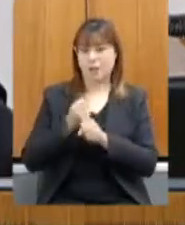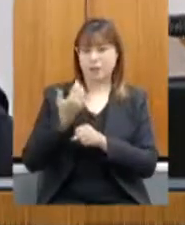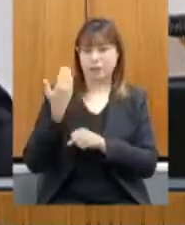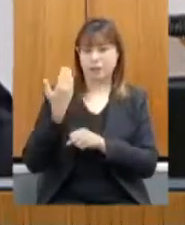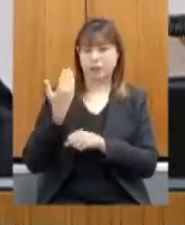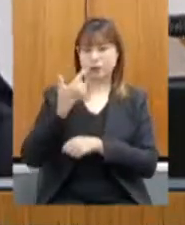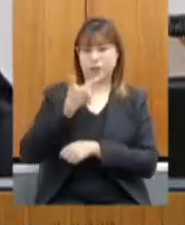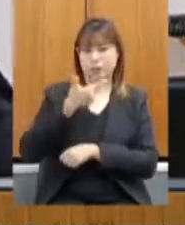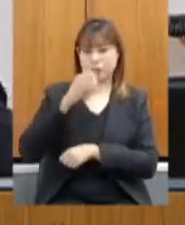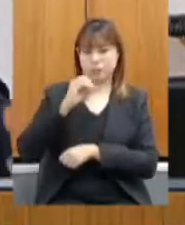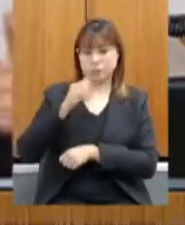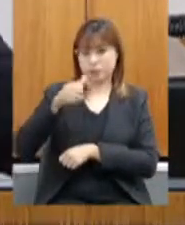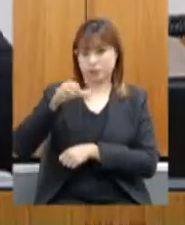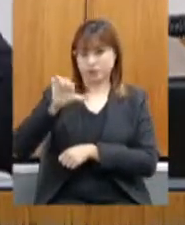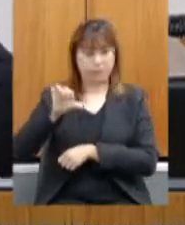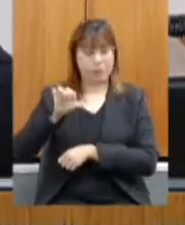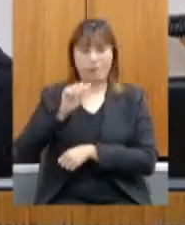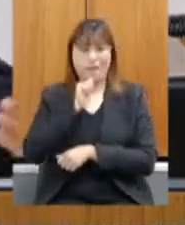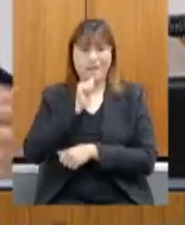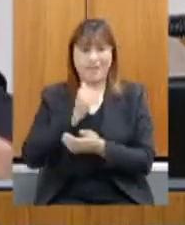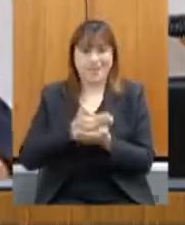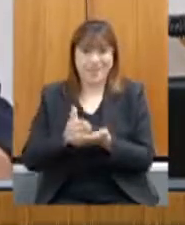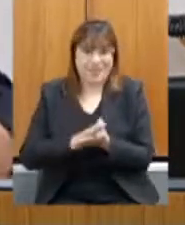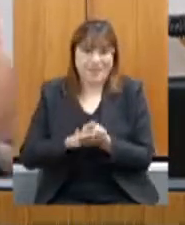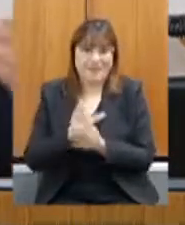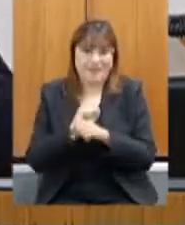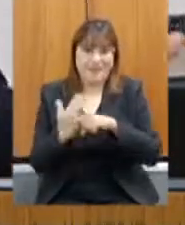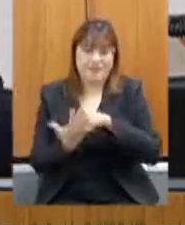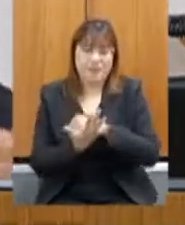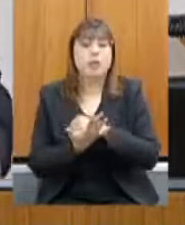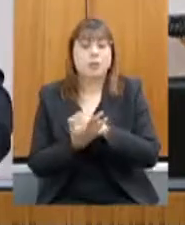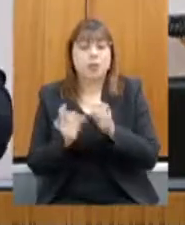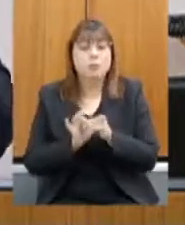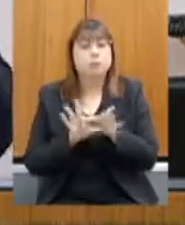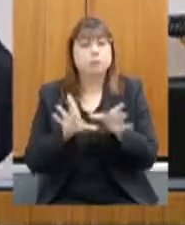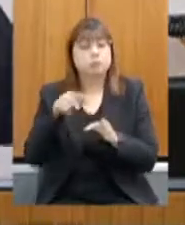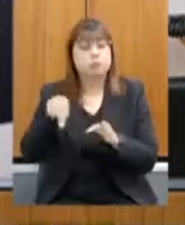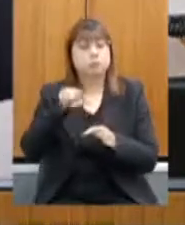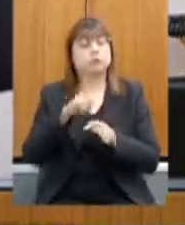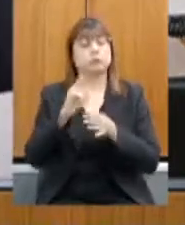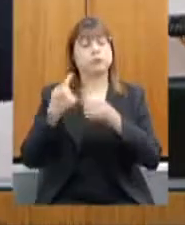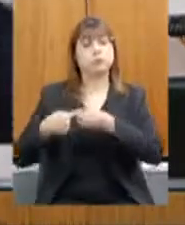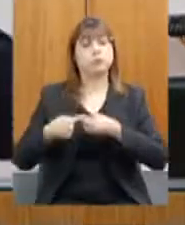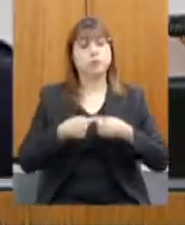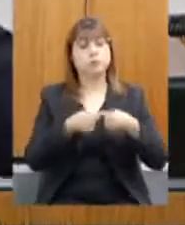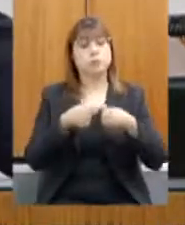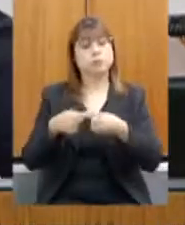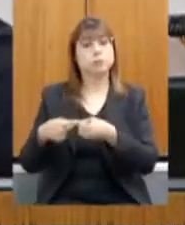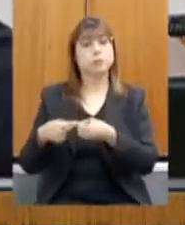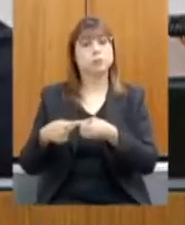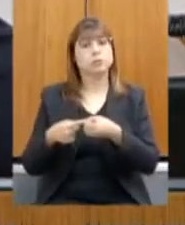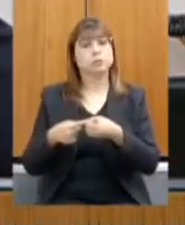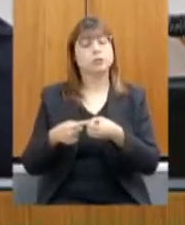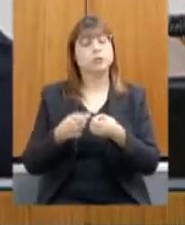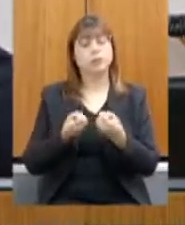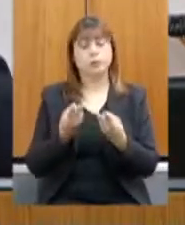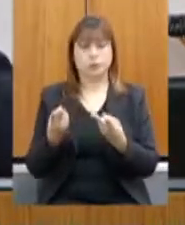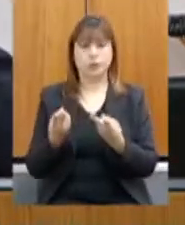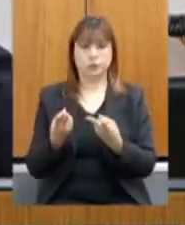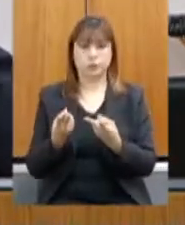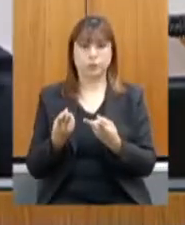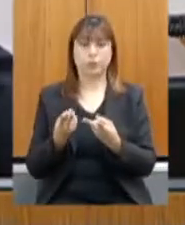não estávamos na pandemia ainda, em que autoriza que os municípios comercializem os seus produtos dentro do consórcio. Então, a primeira